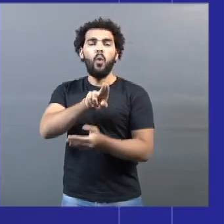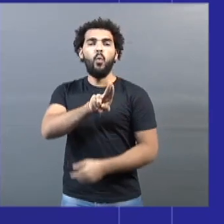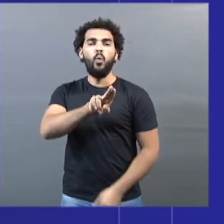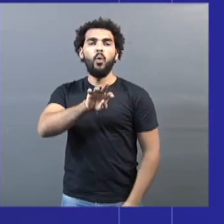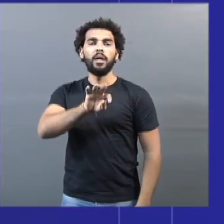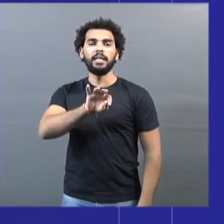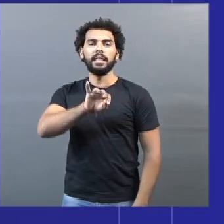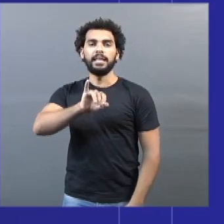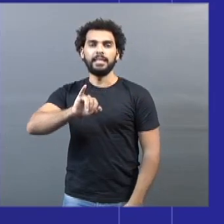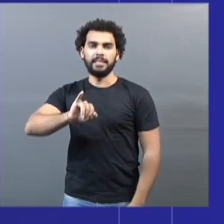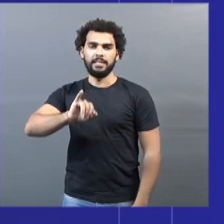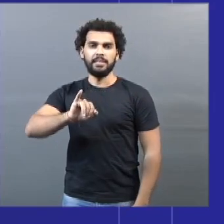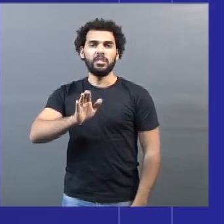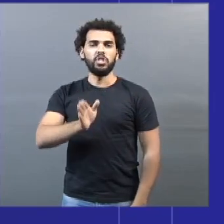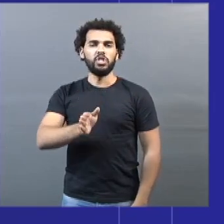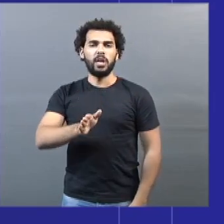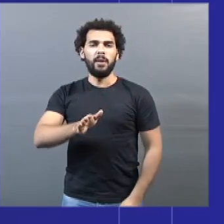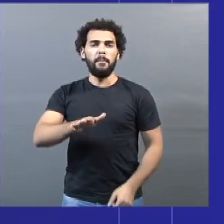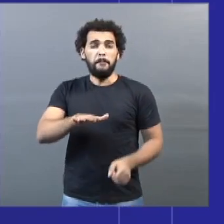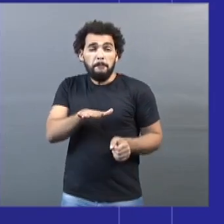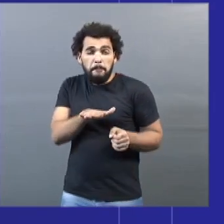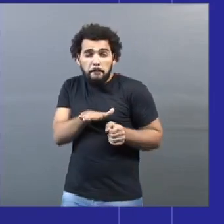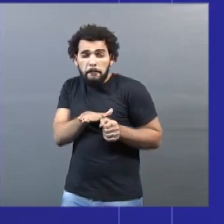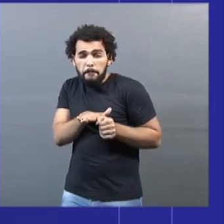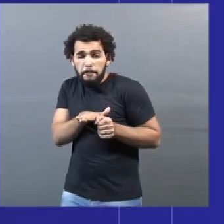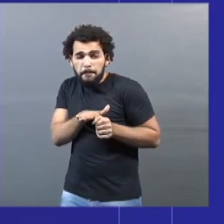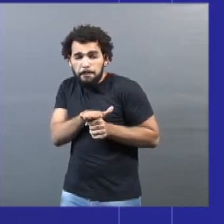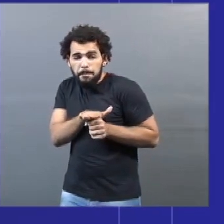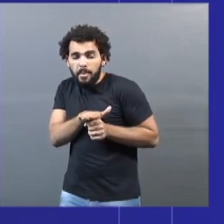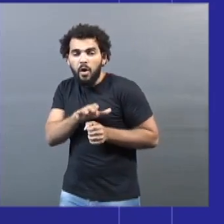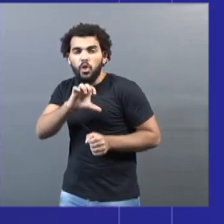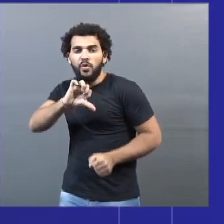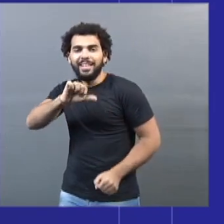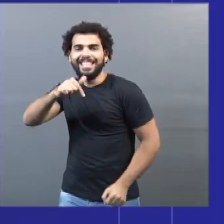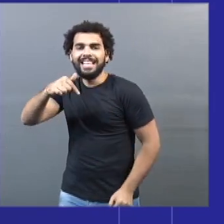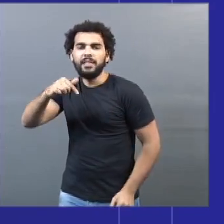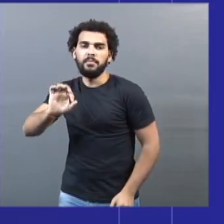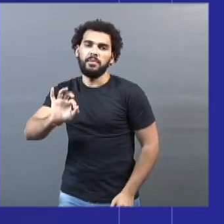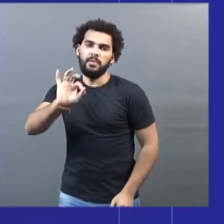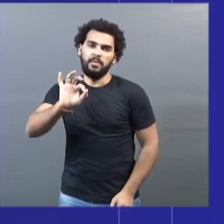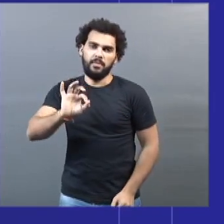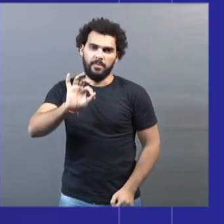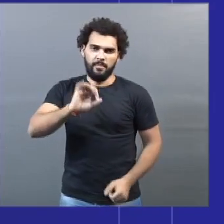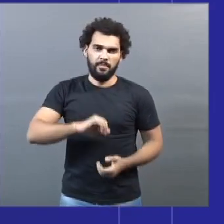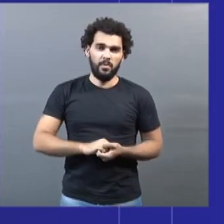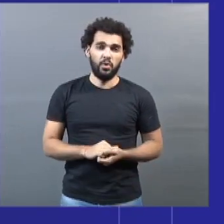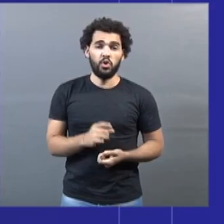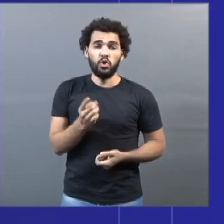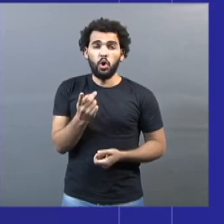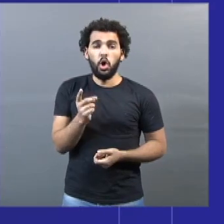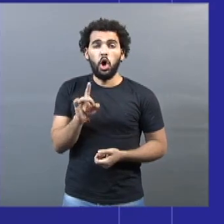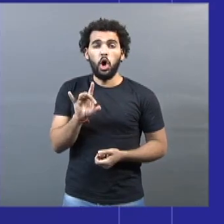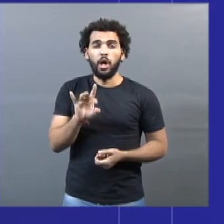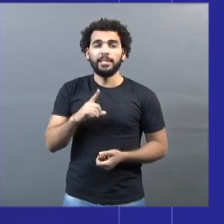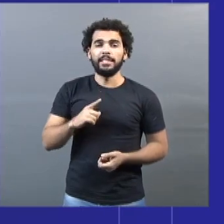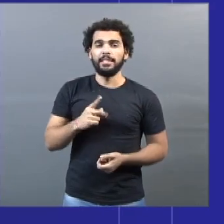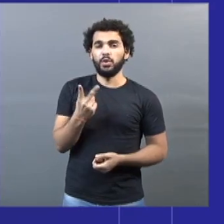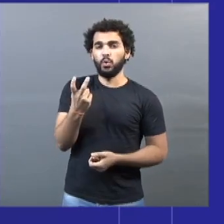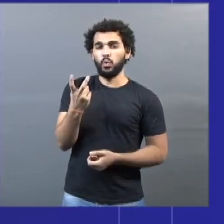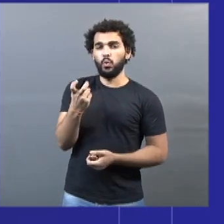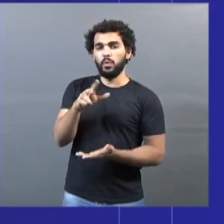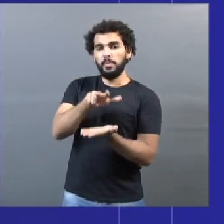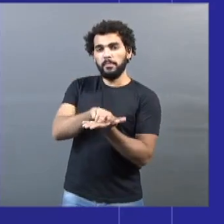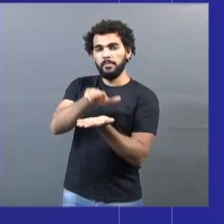Pública Municipal está em 97%. Então, somente dois leitos estão disponíveis.